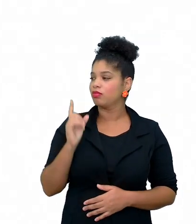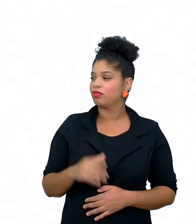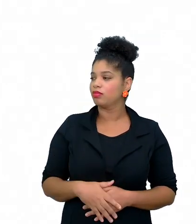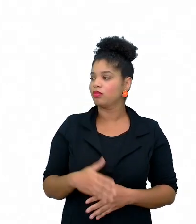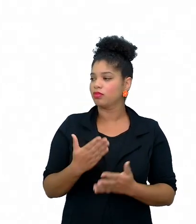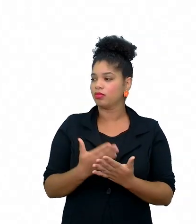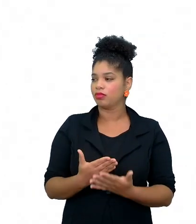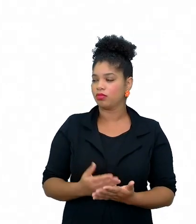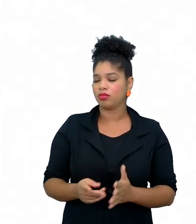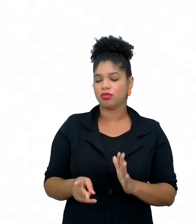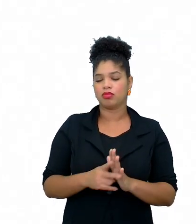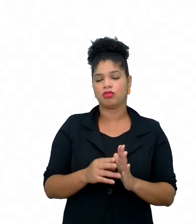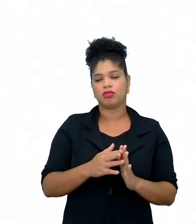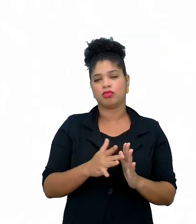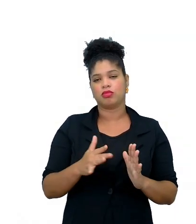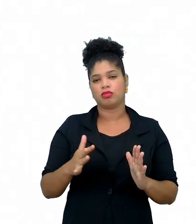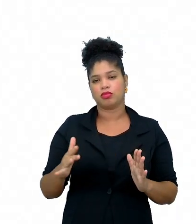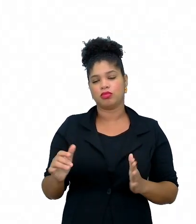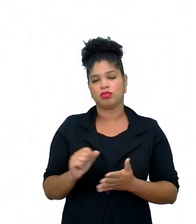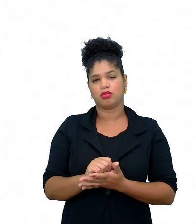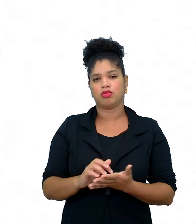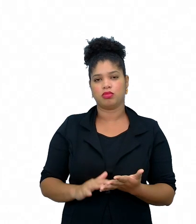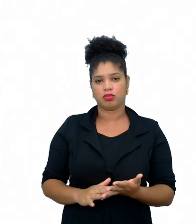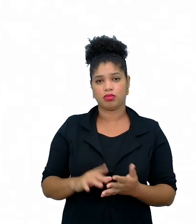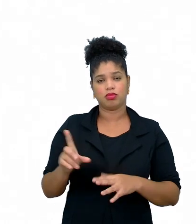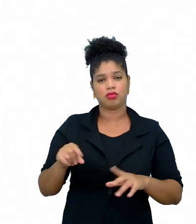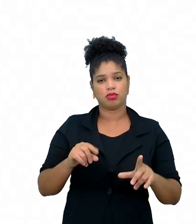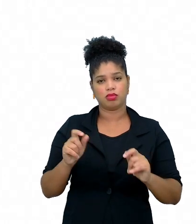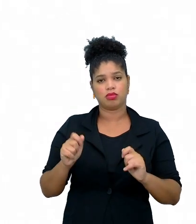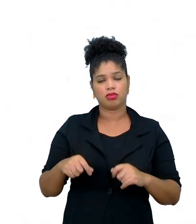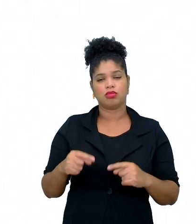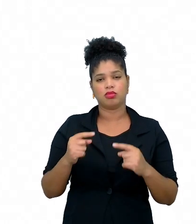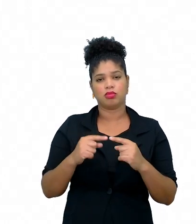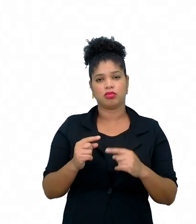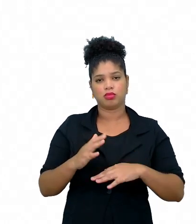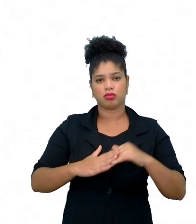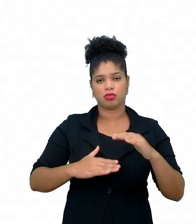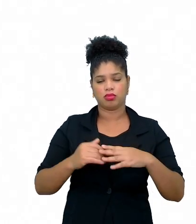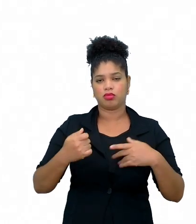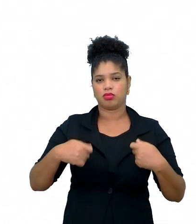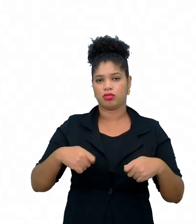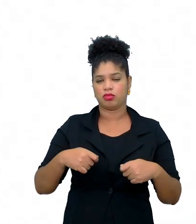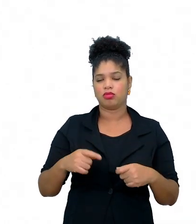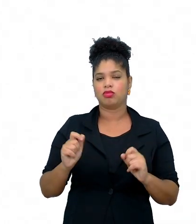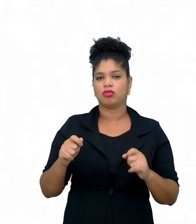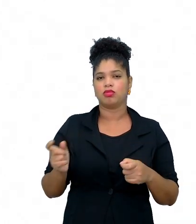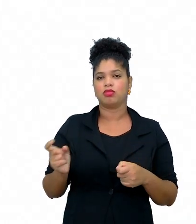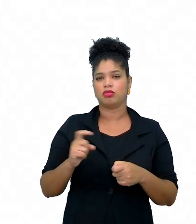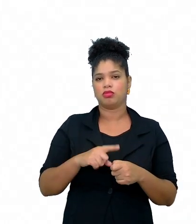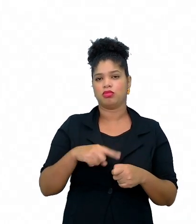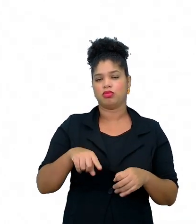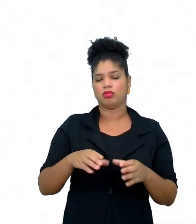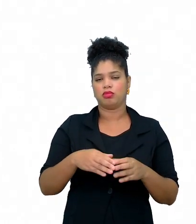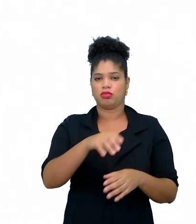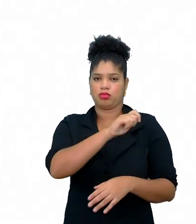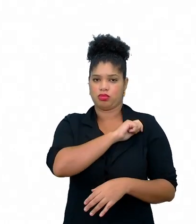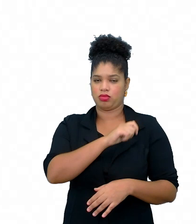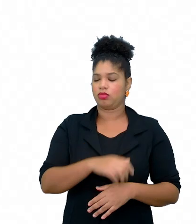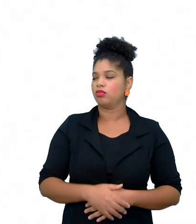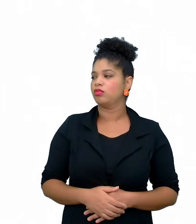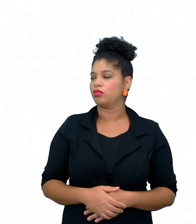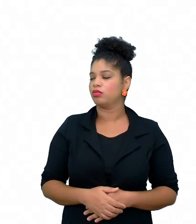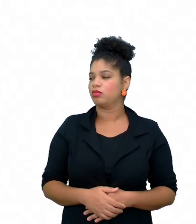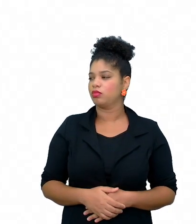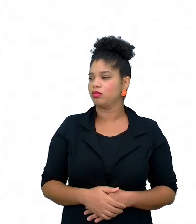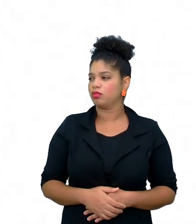atividades que atendam às habilidades necessárias para serem retomadas com os alunos, que analisem